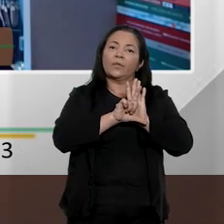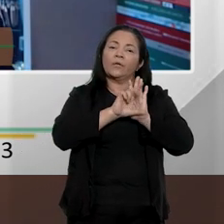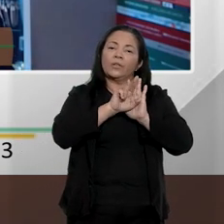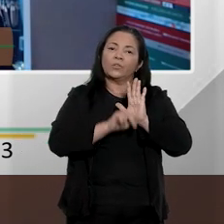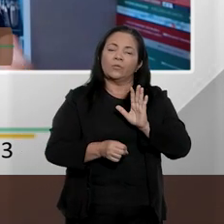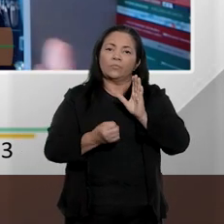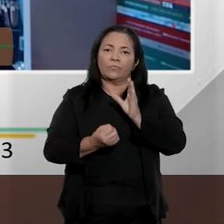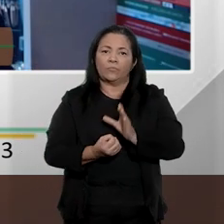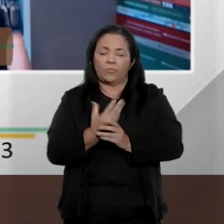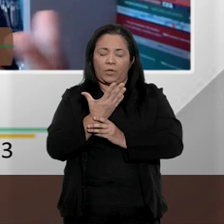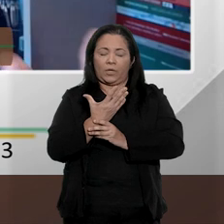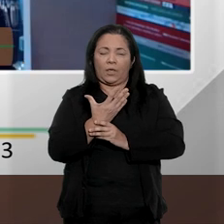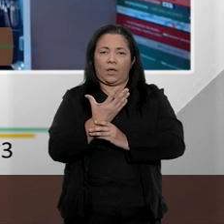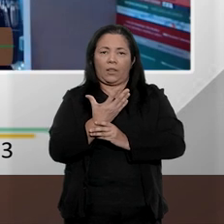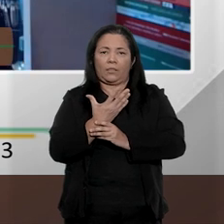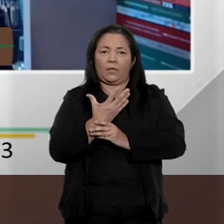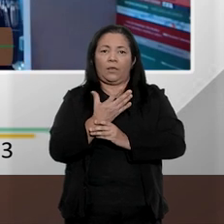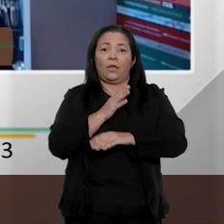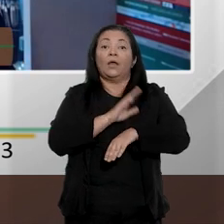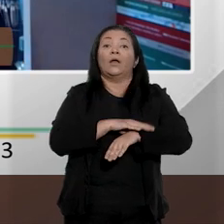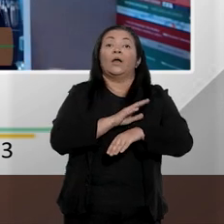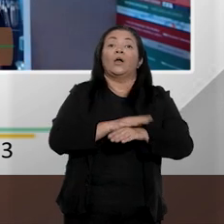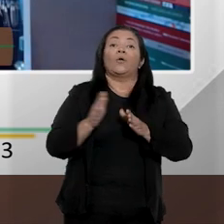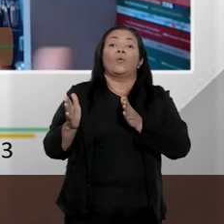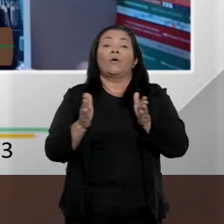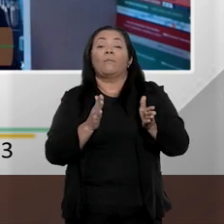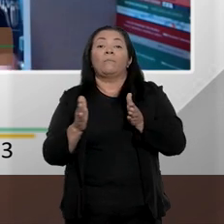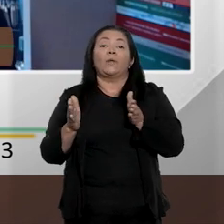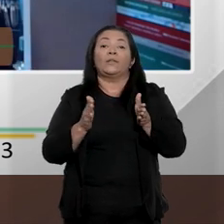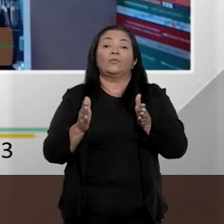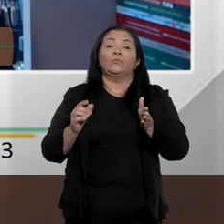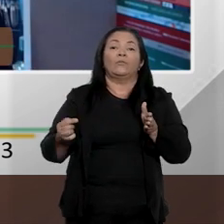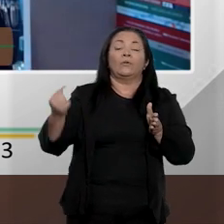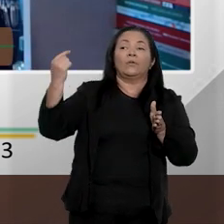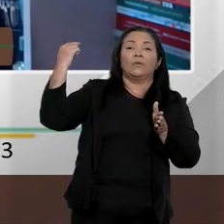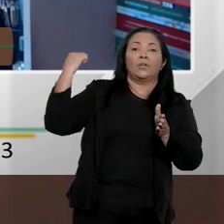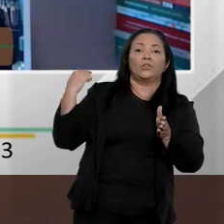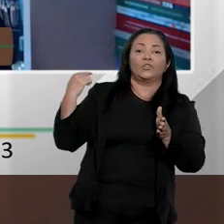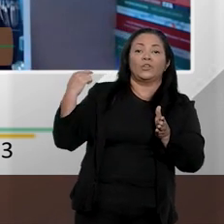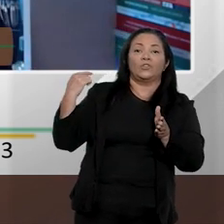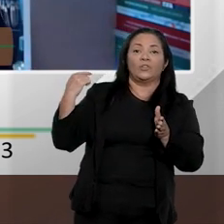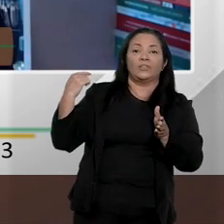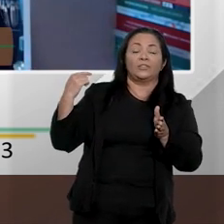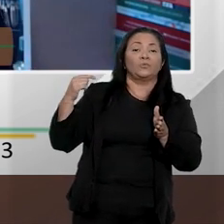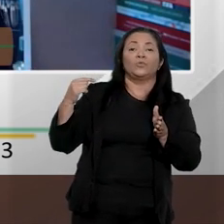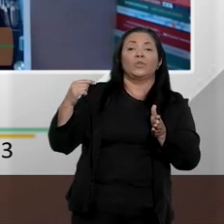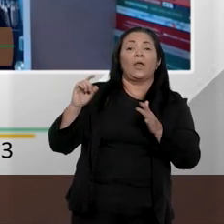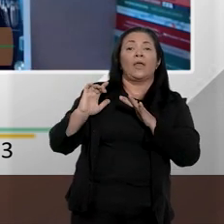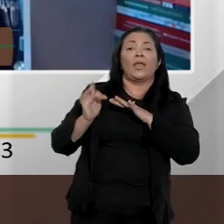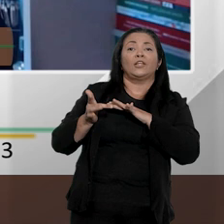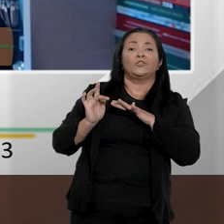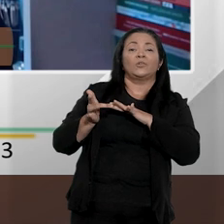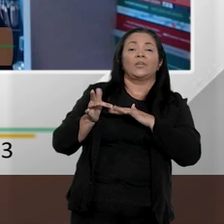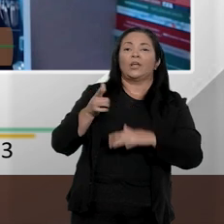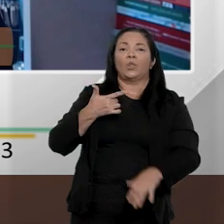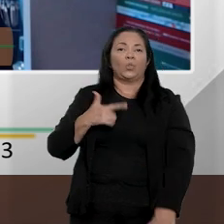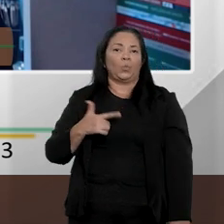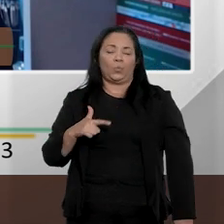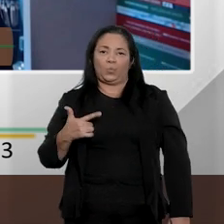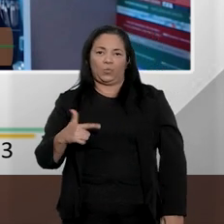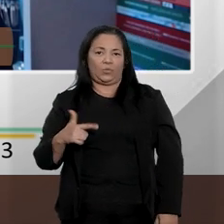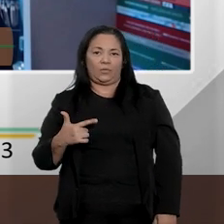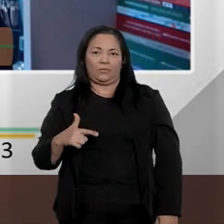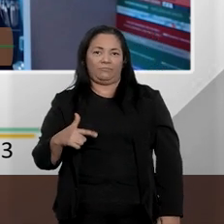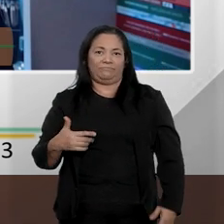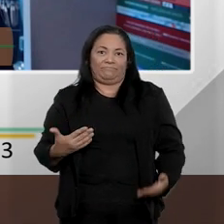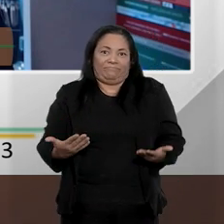criada quando nós não tínhamos esse ferramental de comunicação que nós temos hoje. Por isso, muito especificamente, por